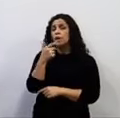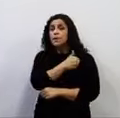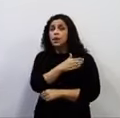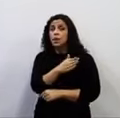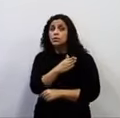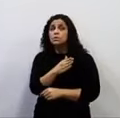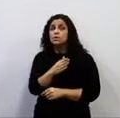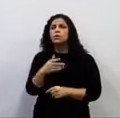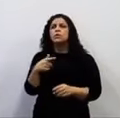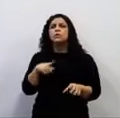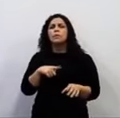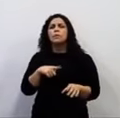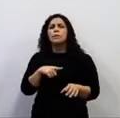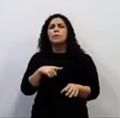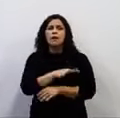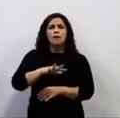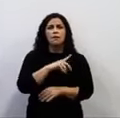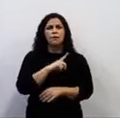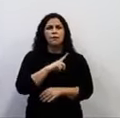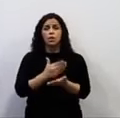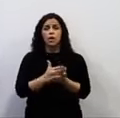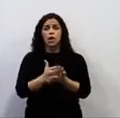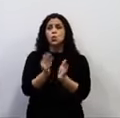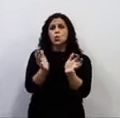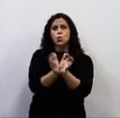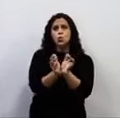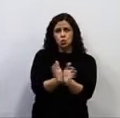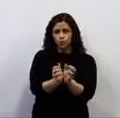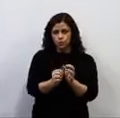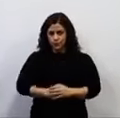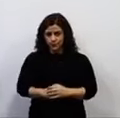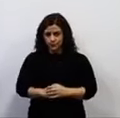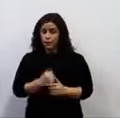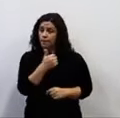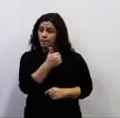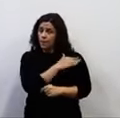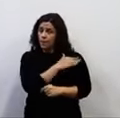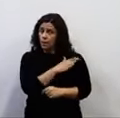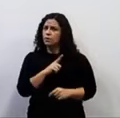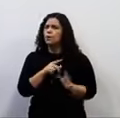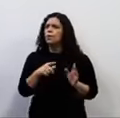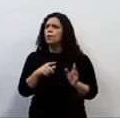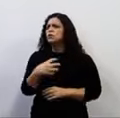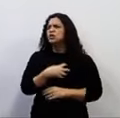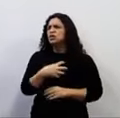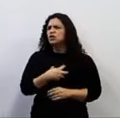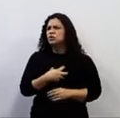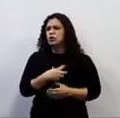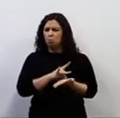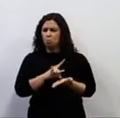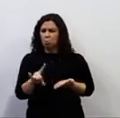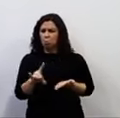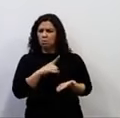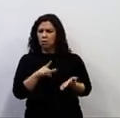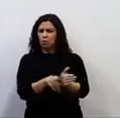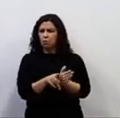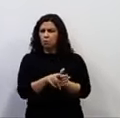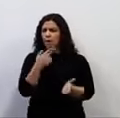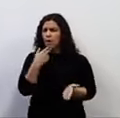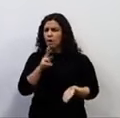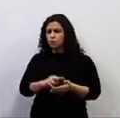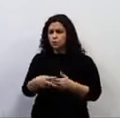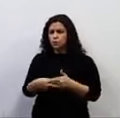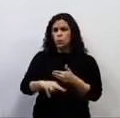setor, com uma determinada categoria. Preconceito é um sentimento hostil, assumido em consequência de generalização,